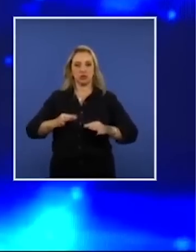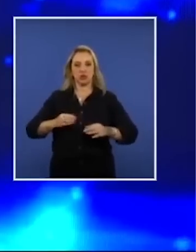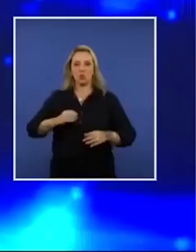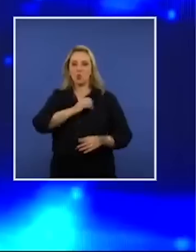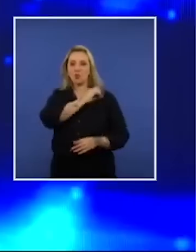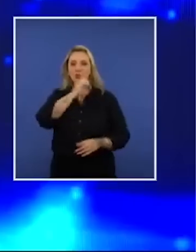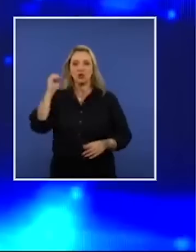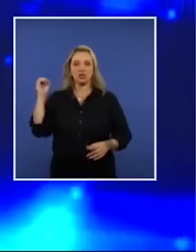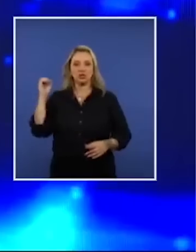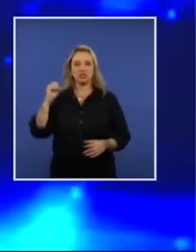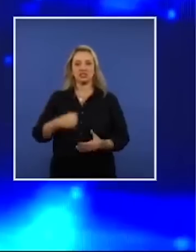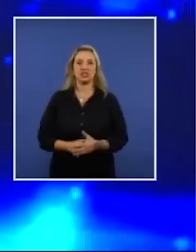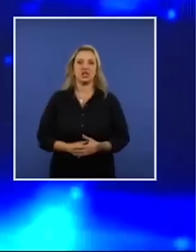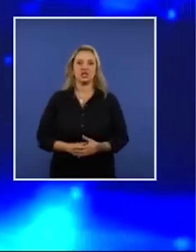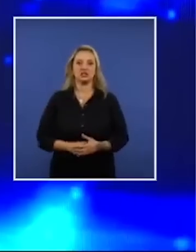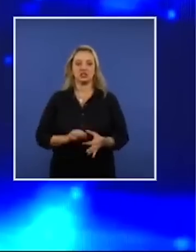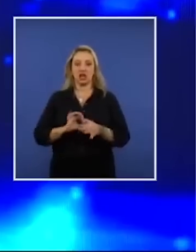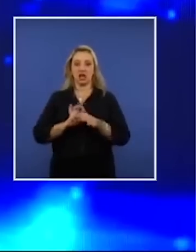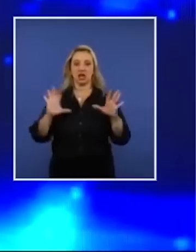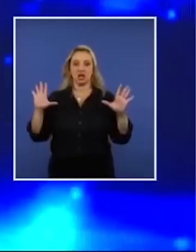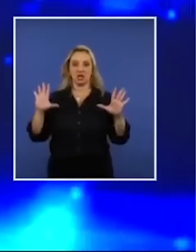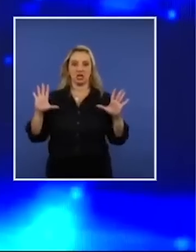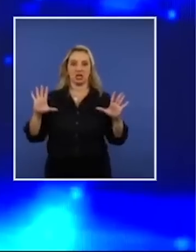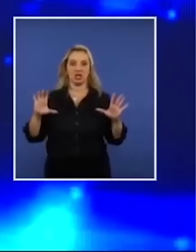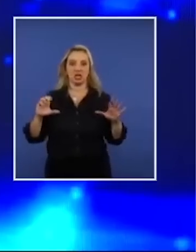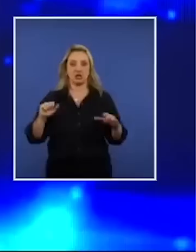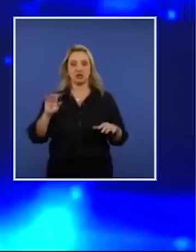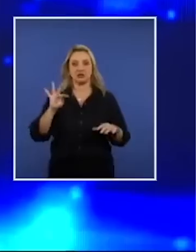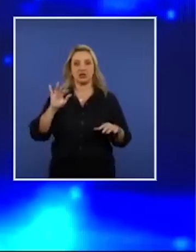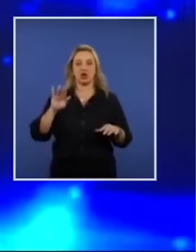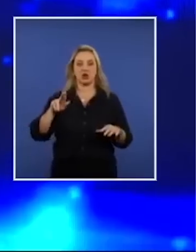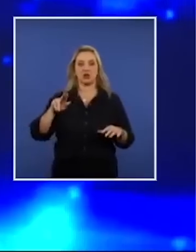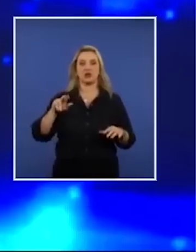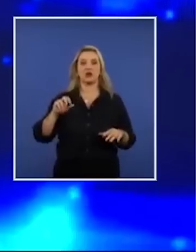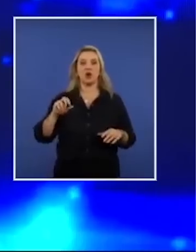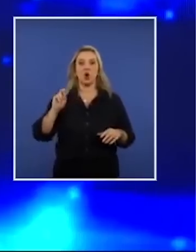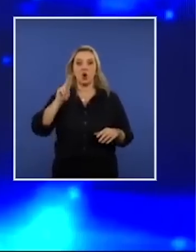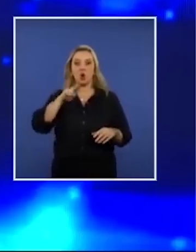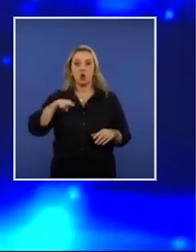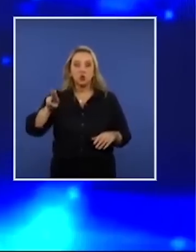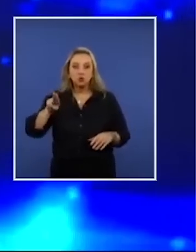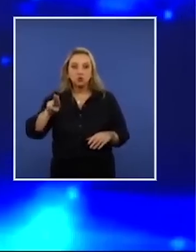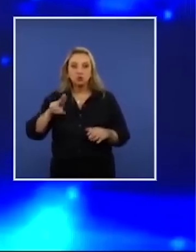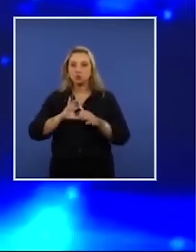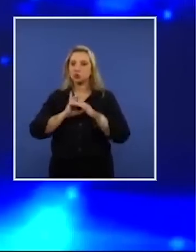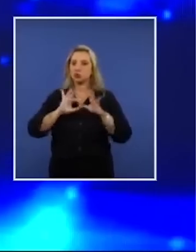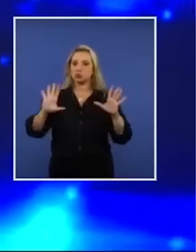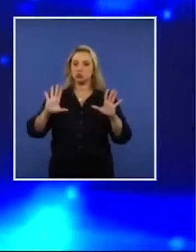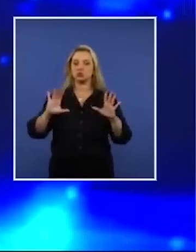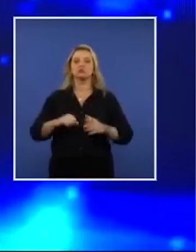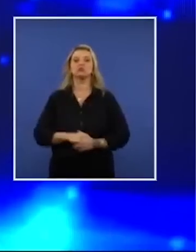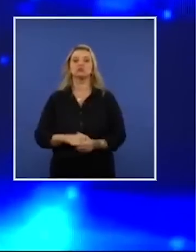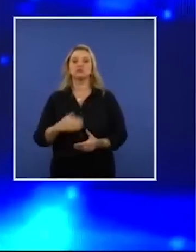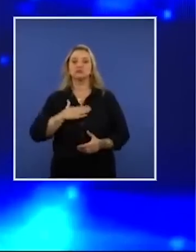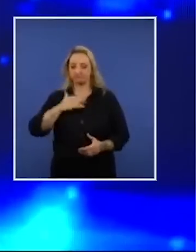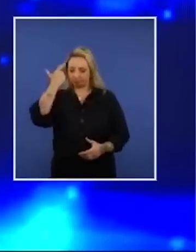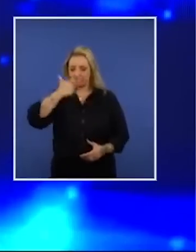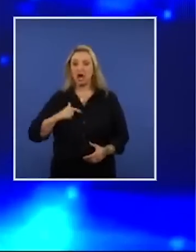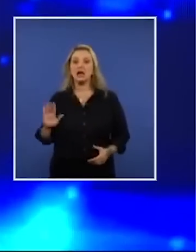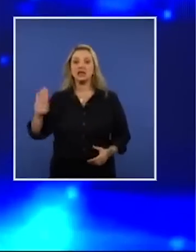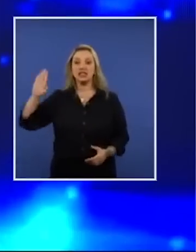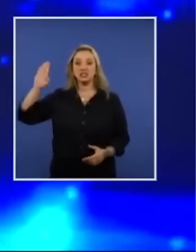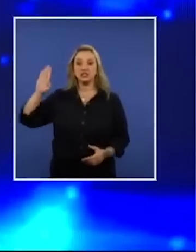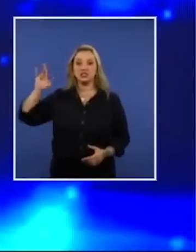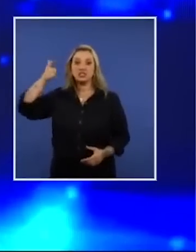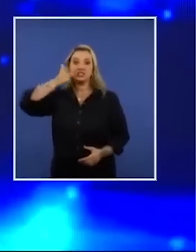inocente, sabe, pela Suprema Corte, pela primeira instância da ONU, pela segunda instância plena da ONU. Estou aqui, candidato,